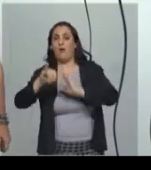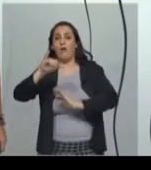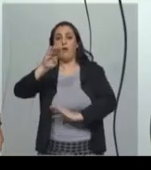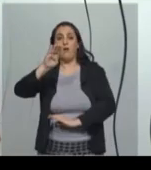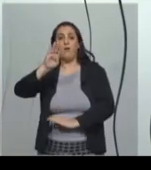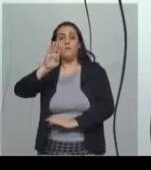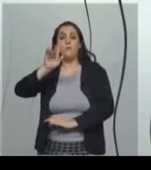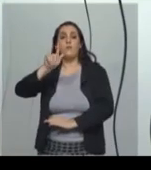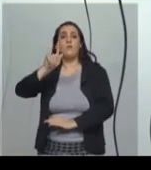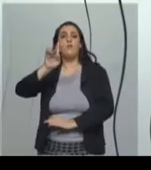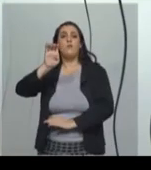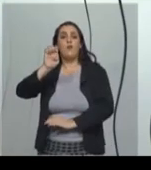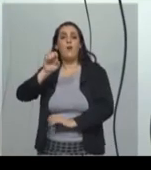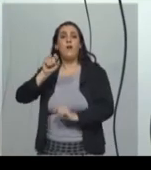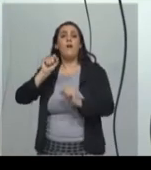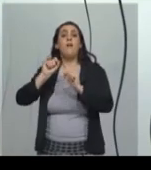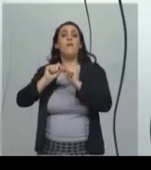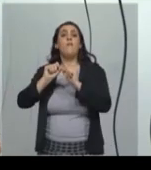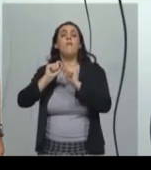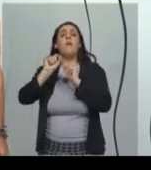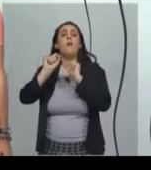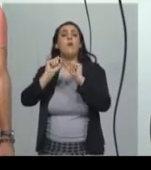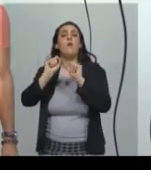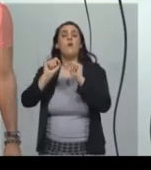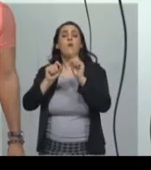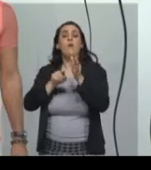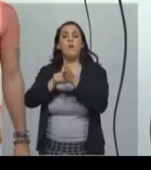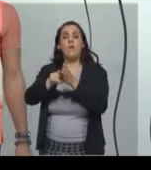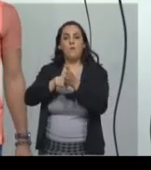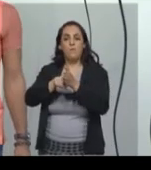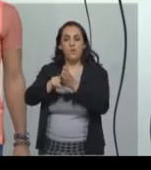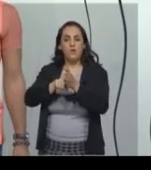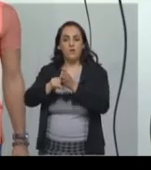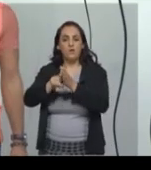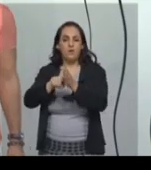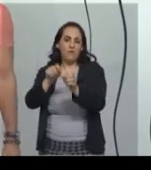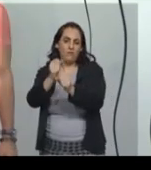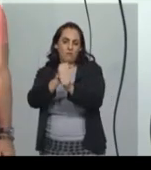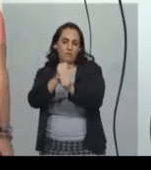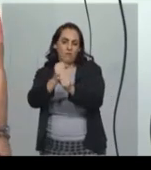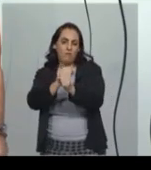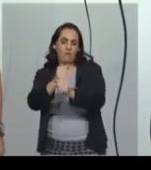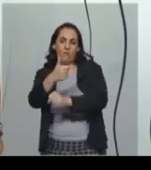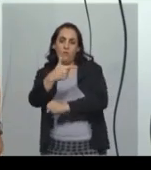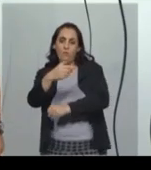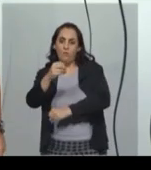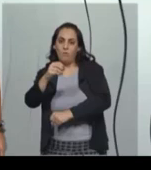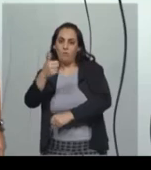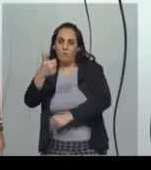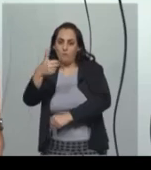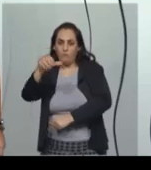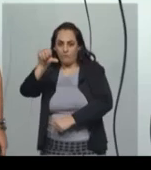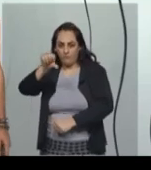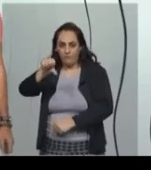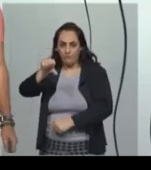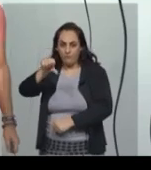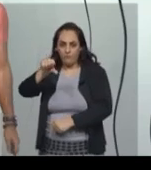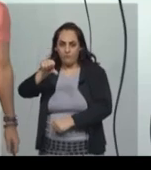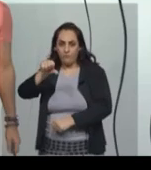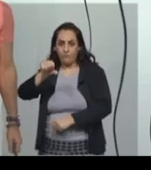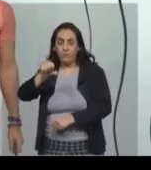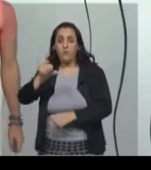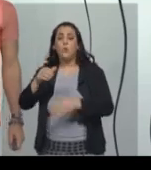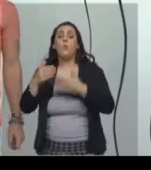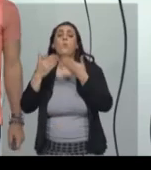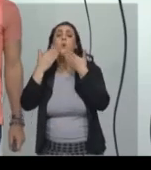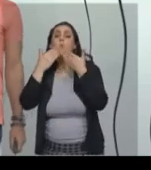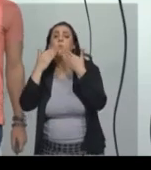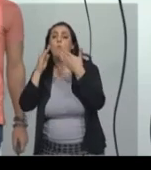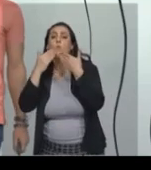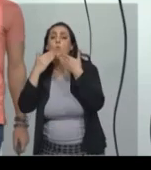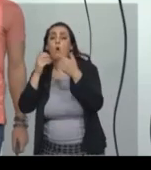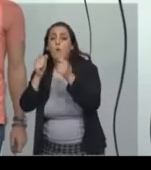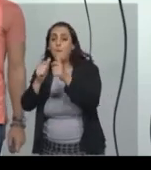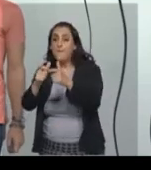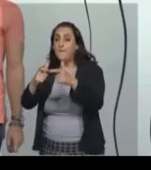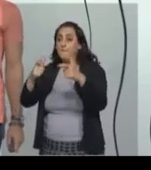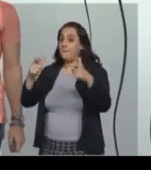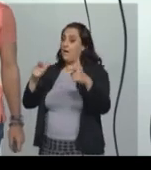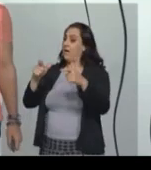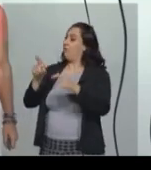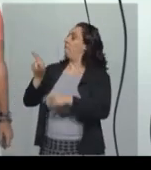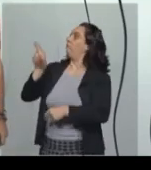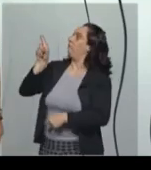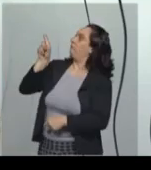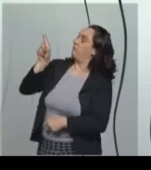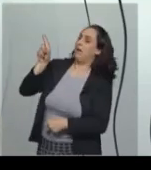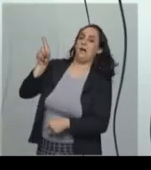O maior município, ou seja, aquele que tem o maior espaço territorial no Brasil, é o município de Altamira, no